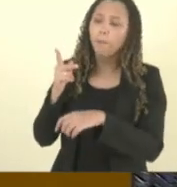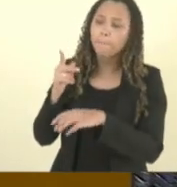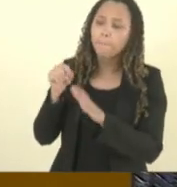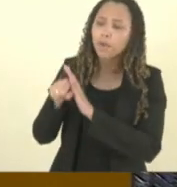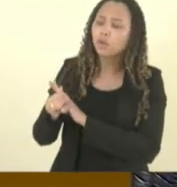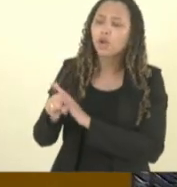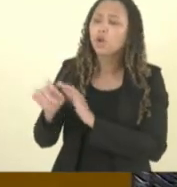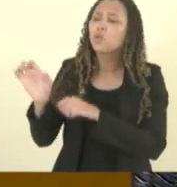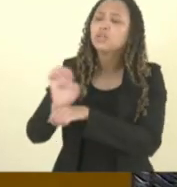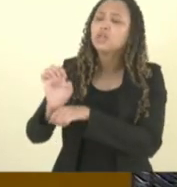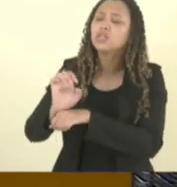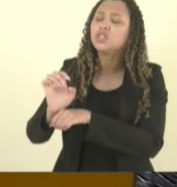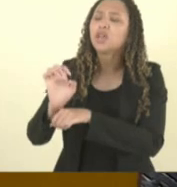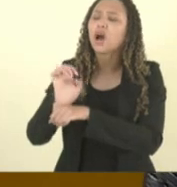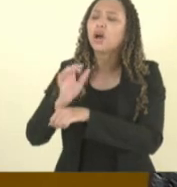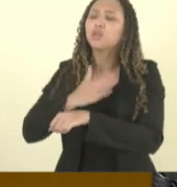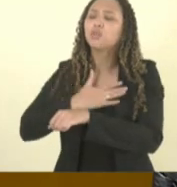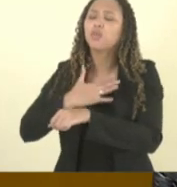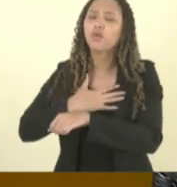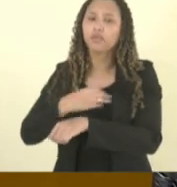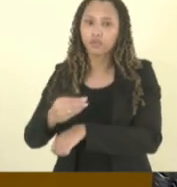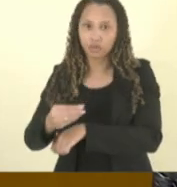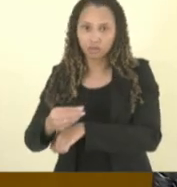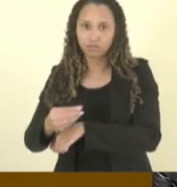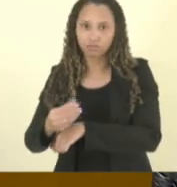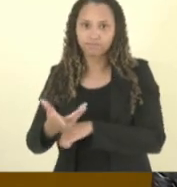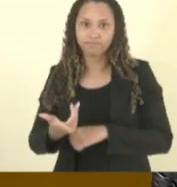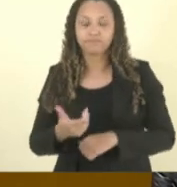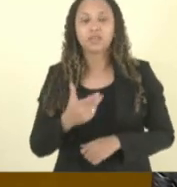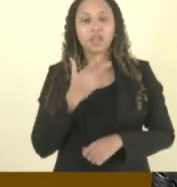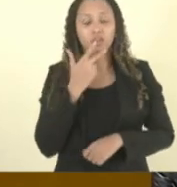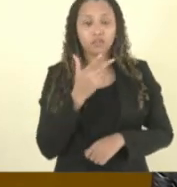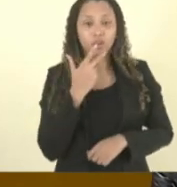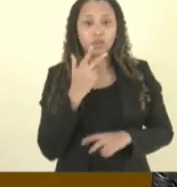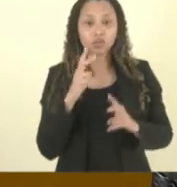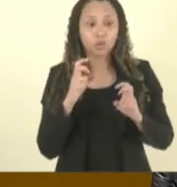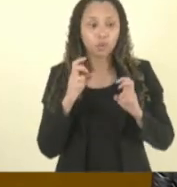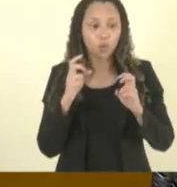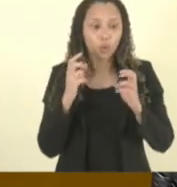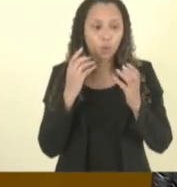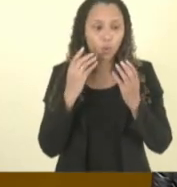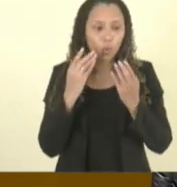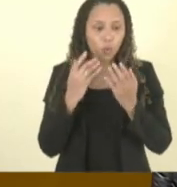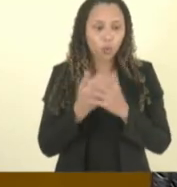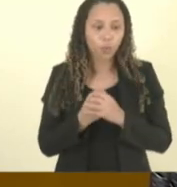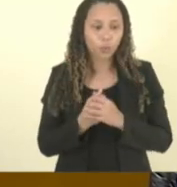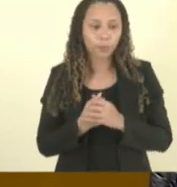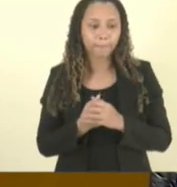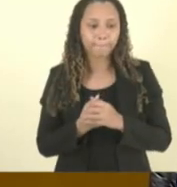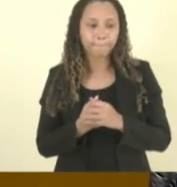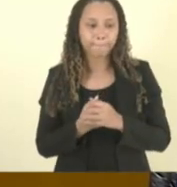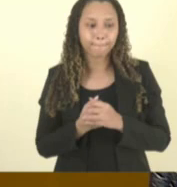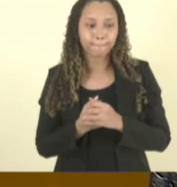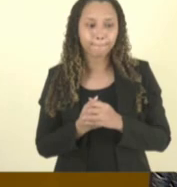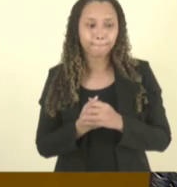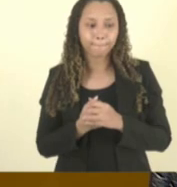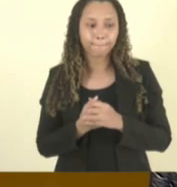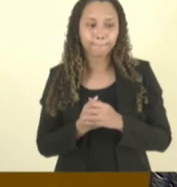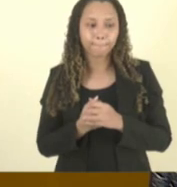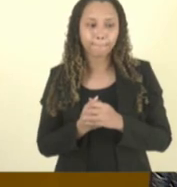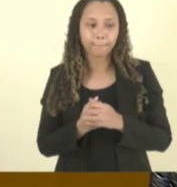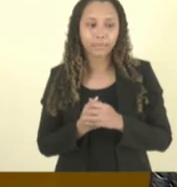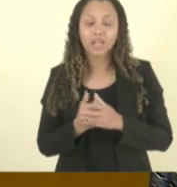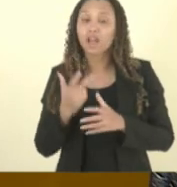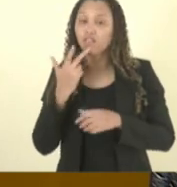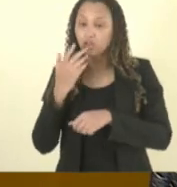igual os dados que a doutora apresentou realmente eles deixam as aulas começarem para pedir esses